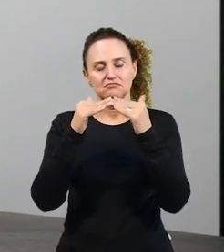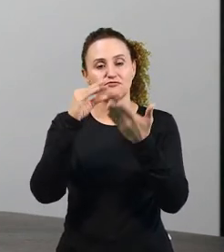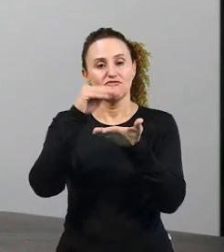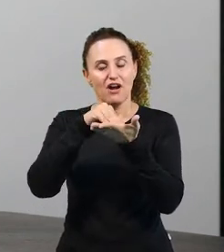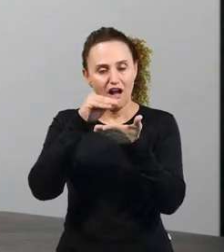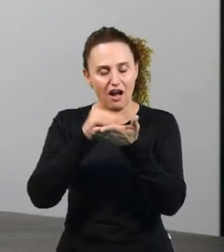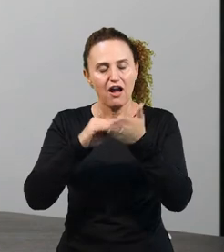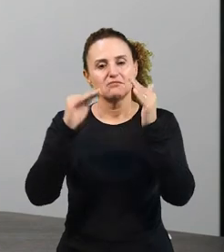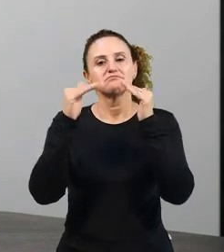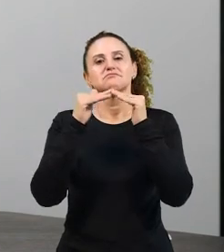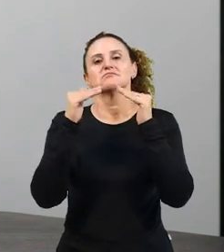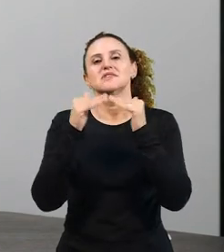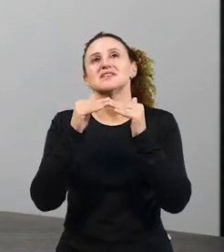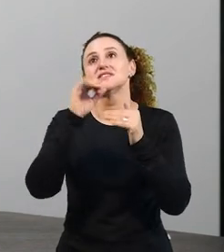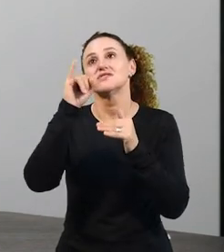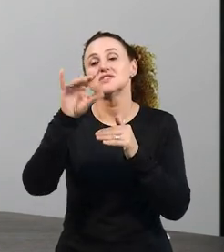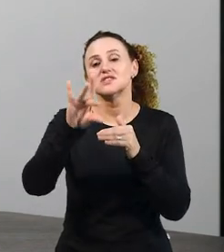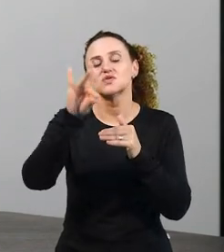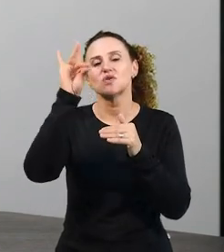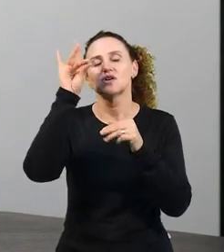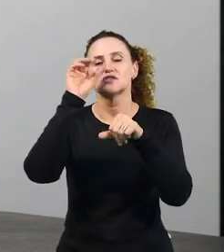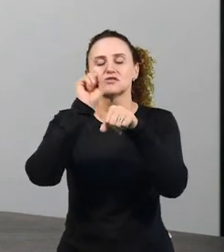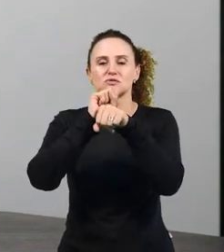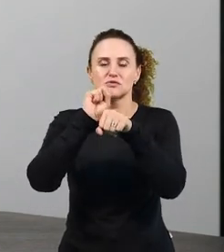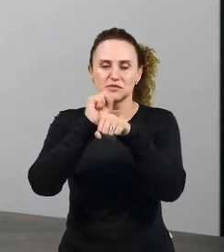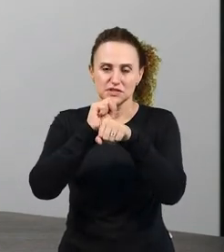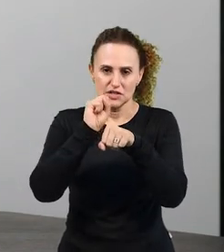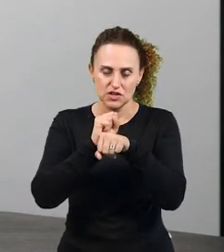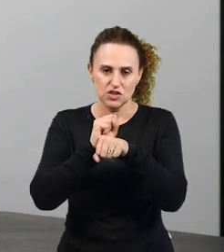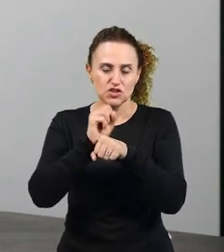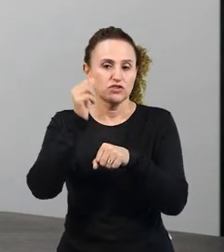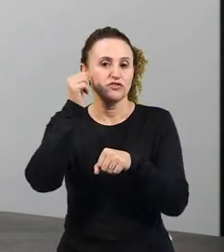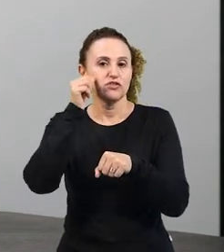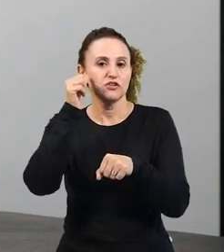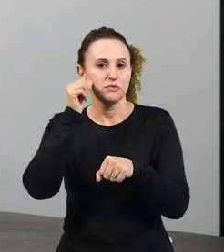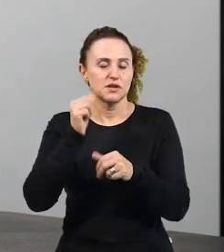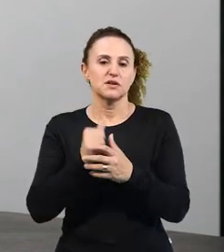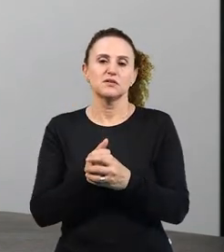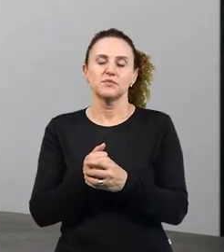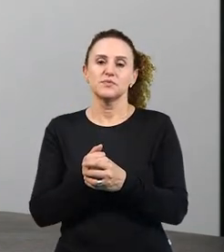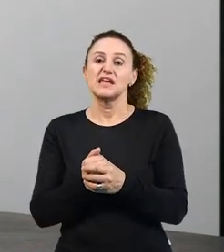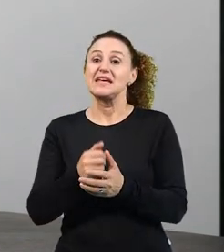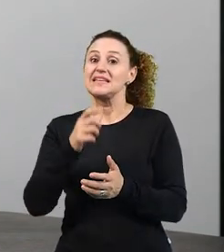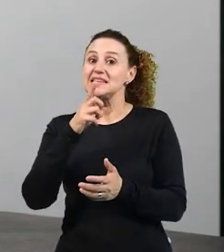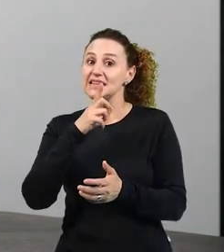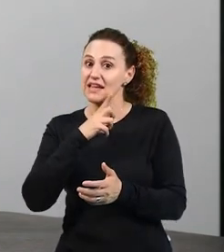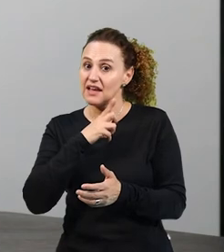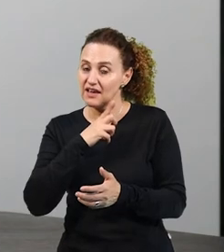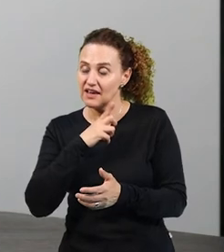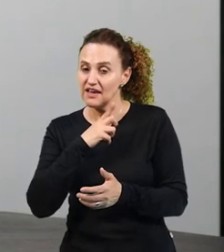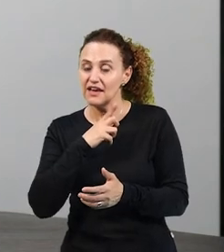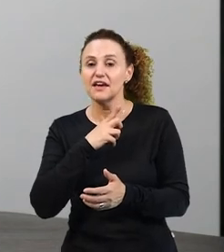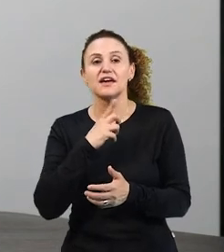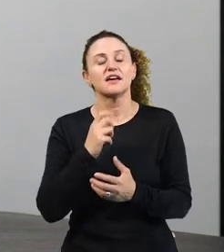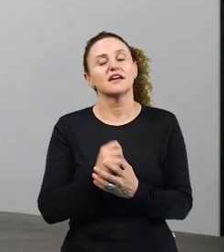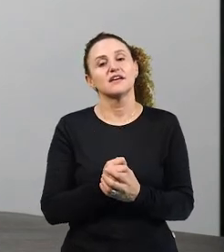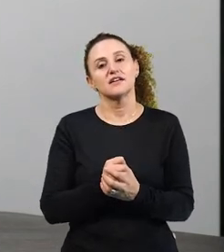Se você escolheu um substantivo feminino, tudo que se referia a esse substantivo tem que estar